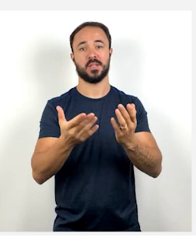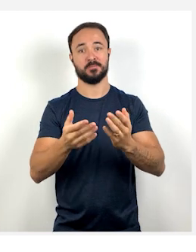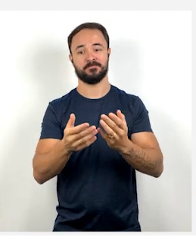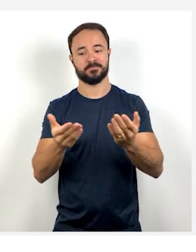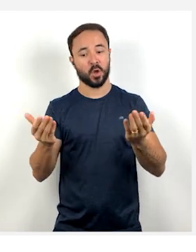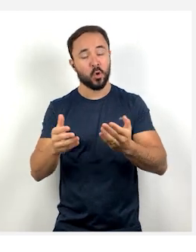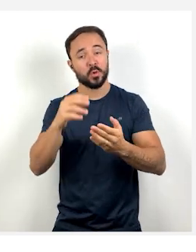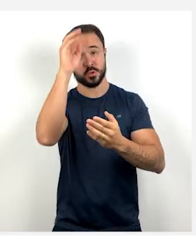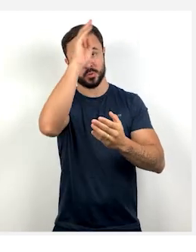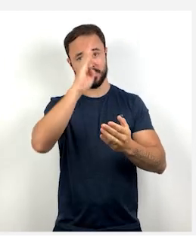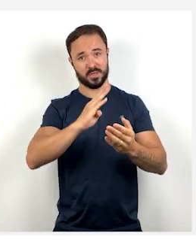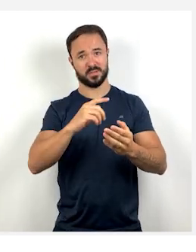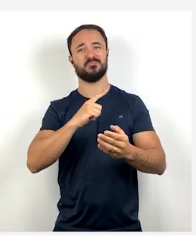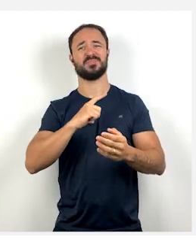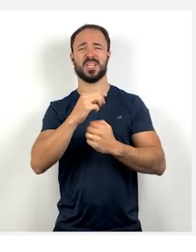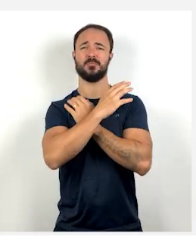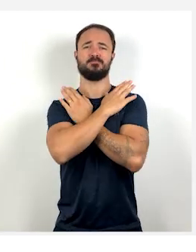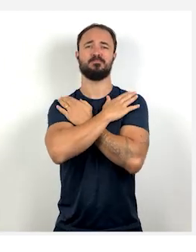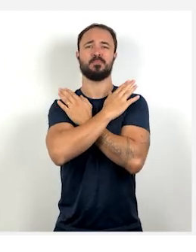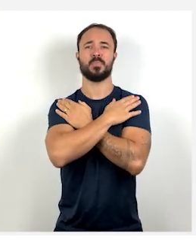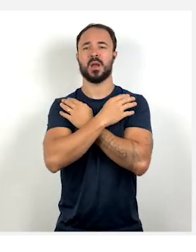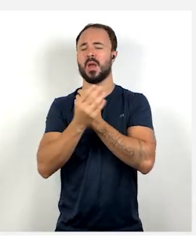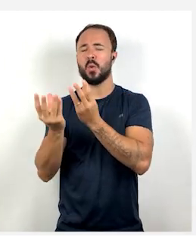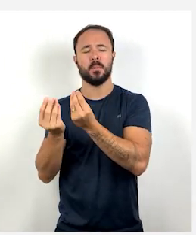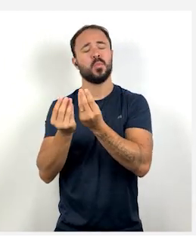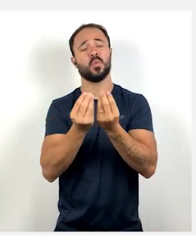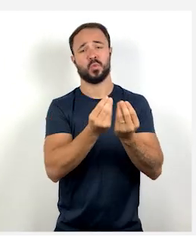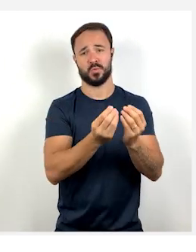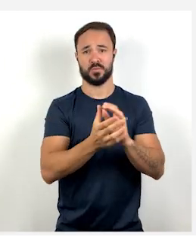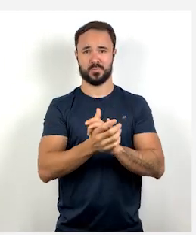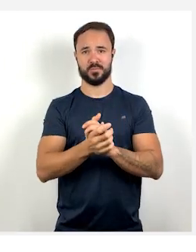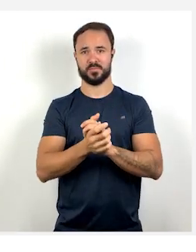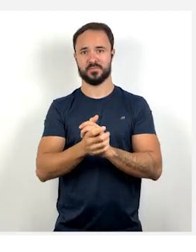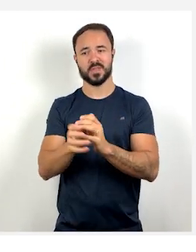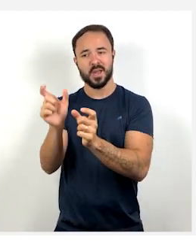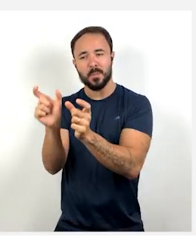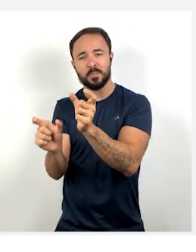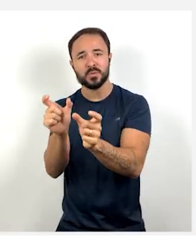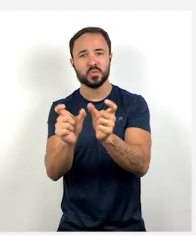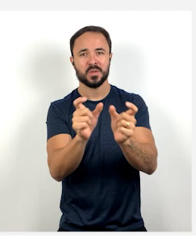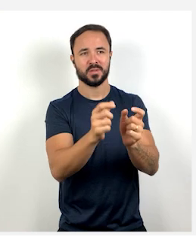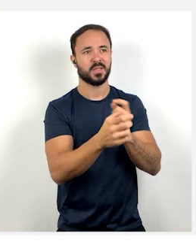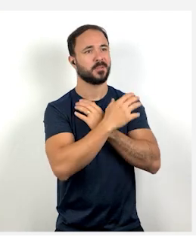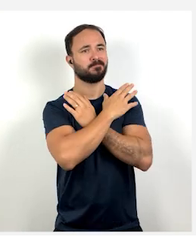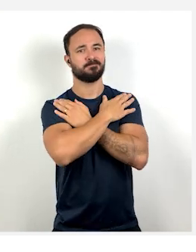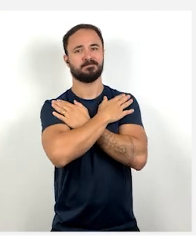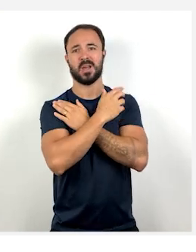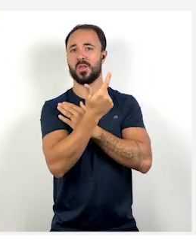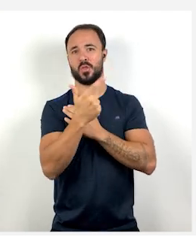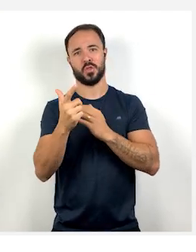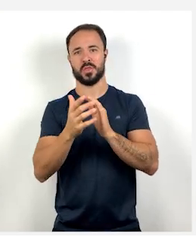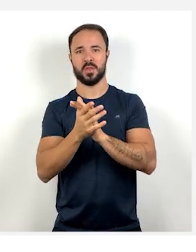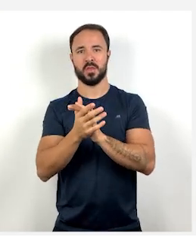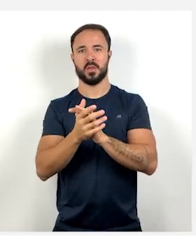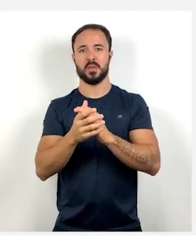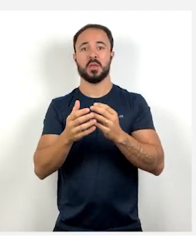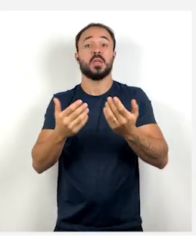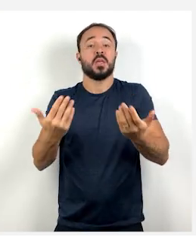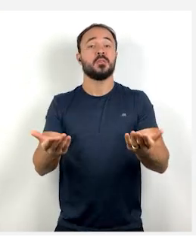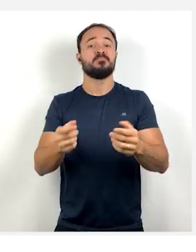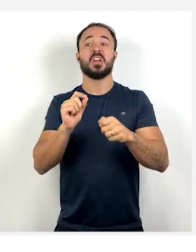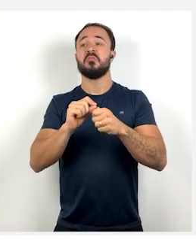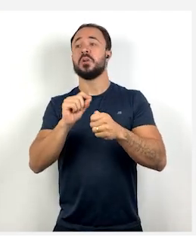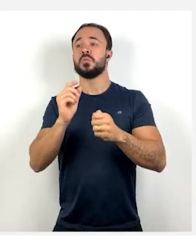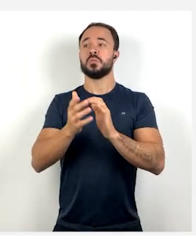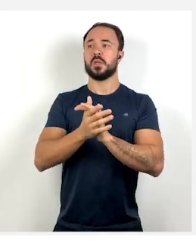trabalhadores que estão desempregados, eles acabam procurando mercado informal para ter uma renda, né? Eles vão ser